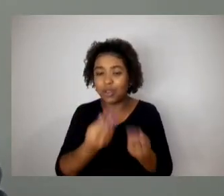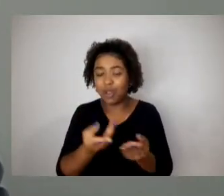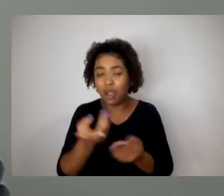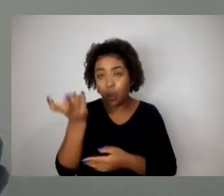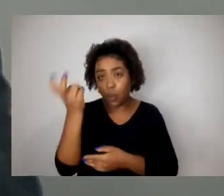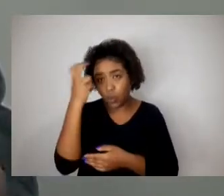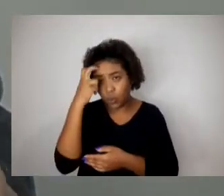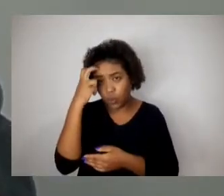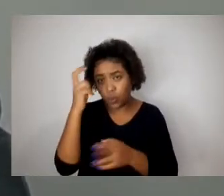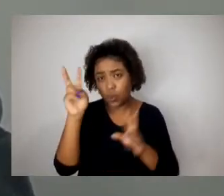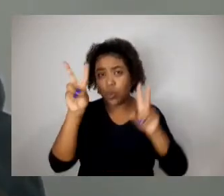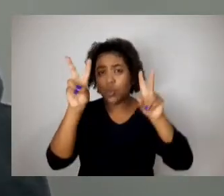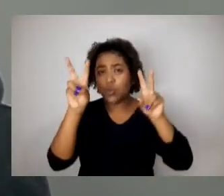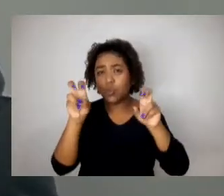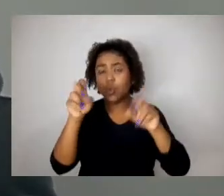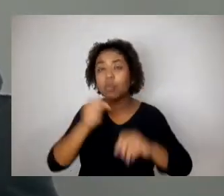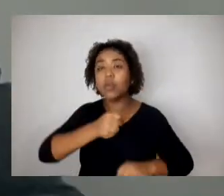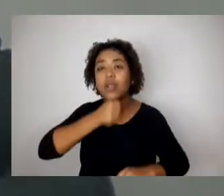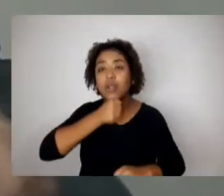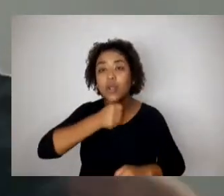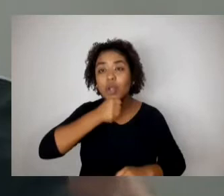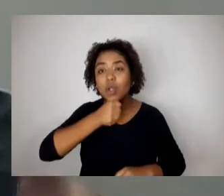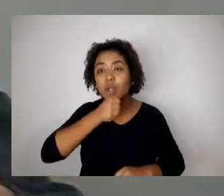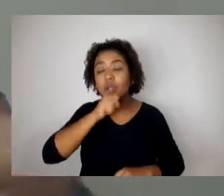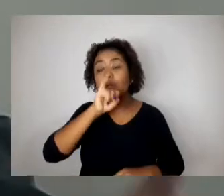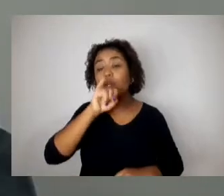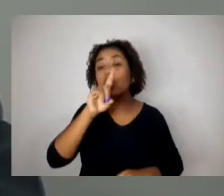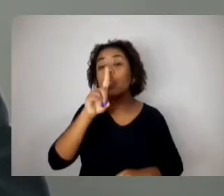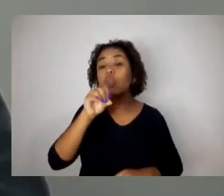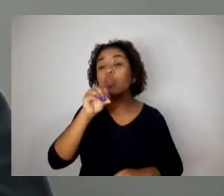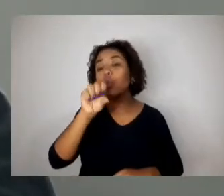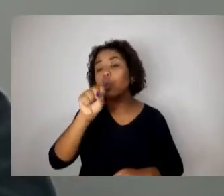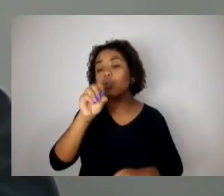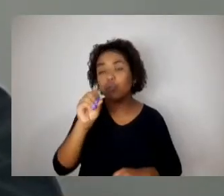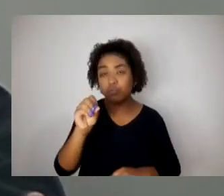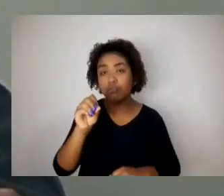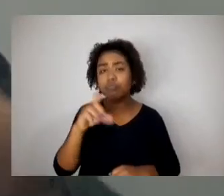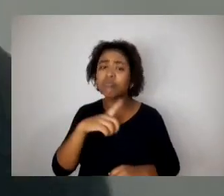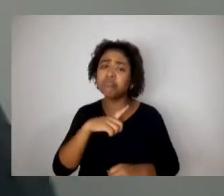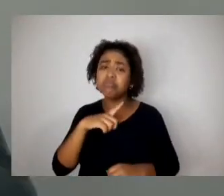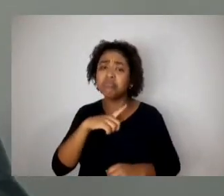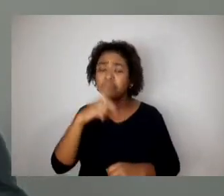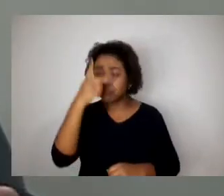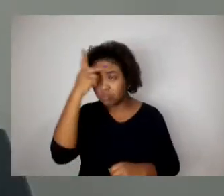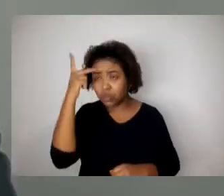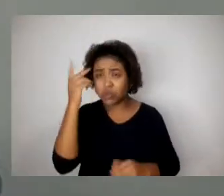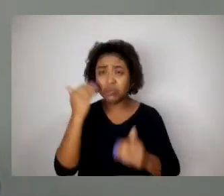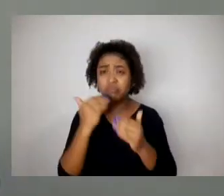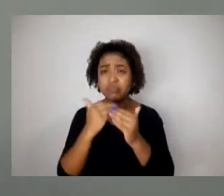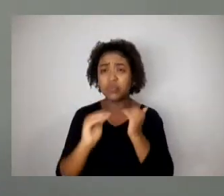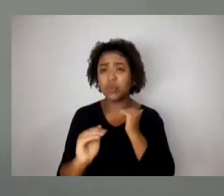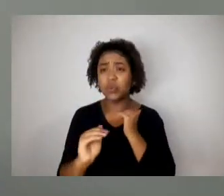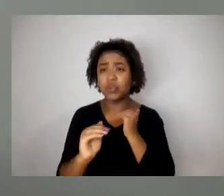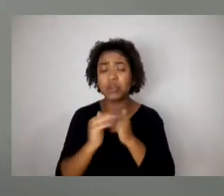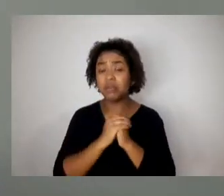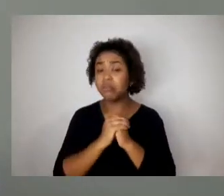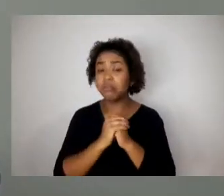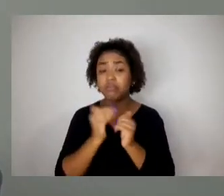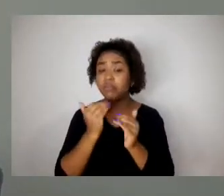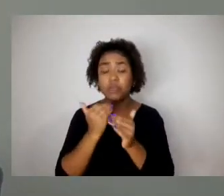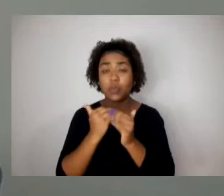e houve quem discordasse aqui, não concordasse com aquela porcentagem.